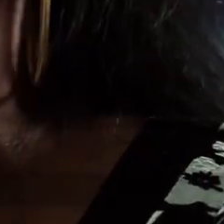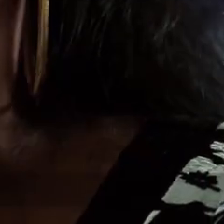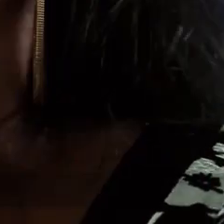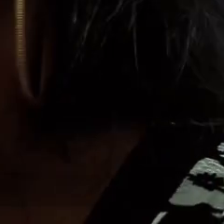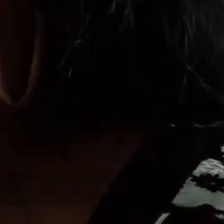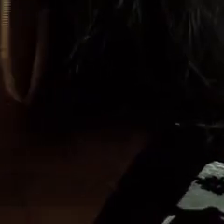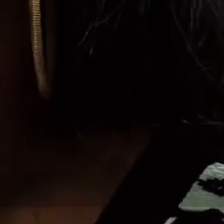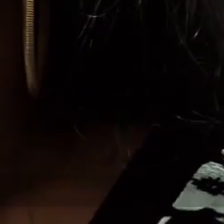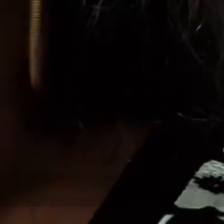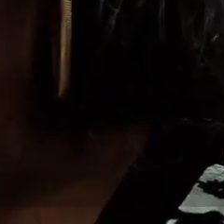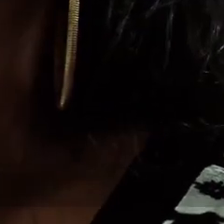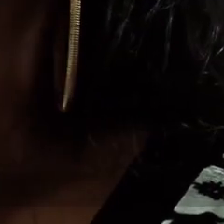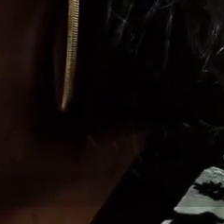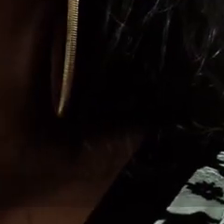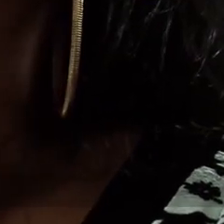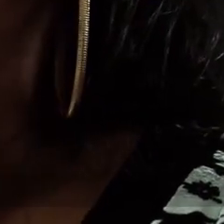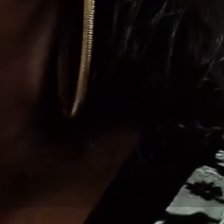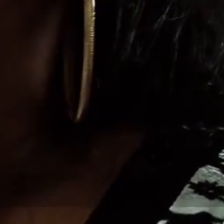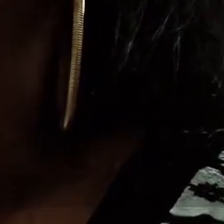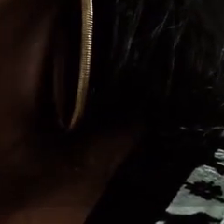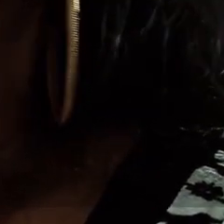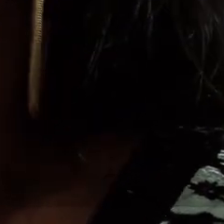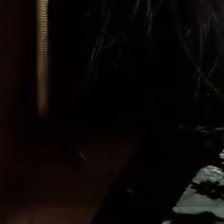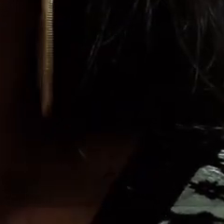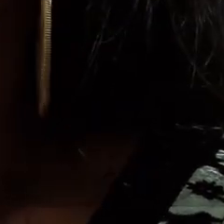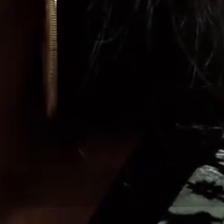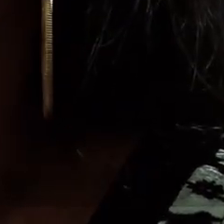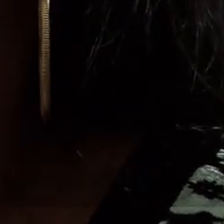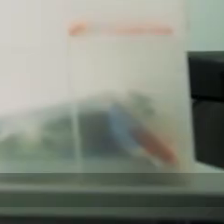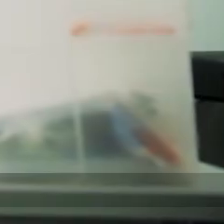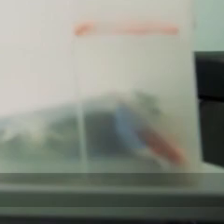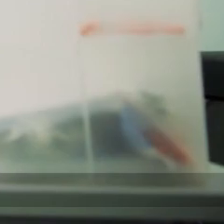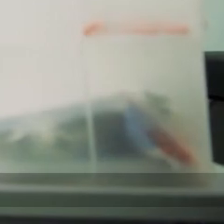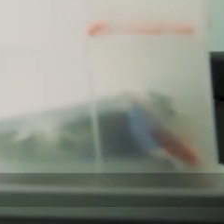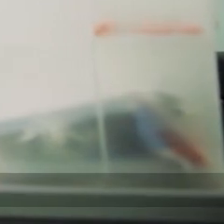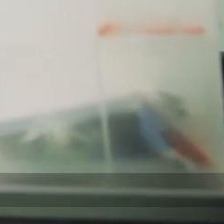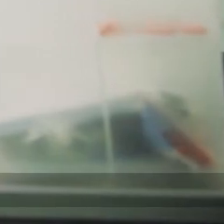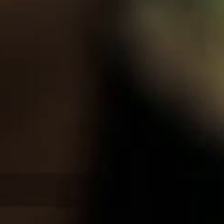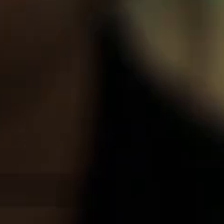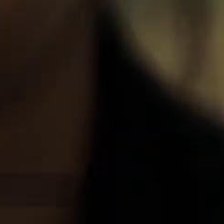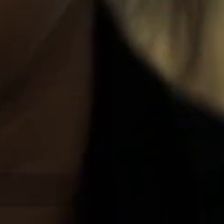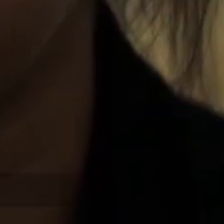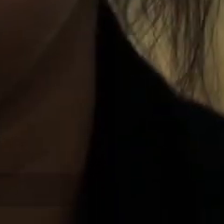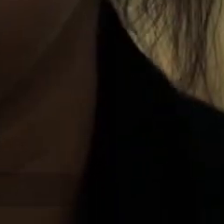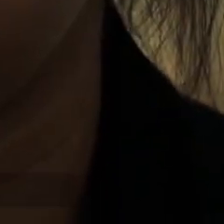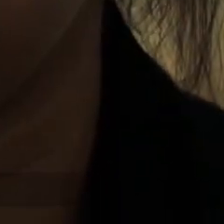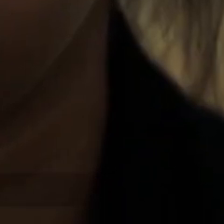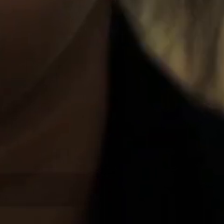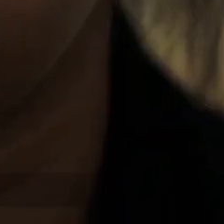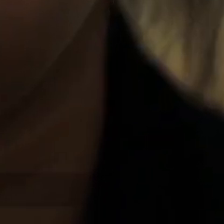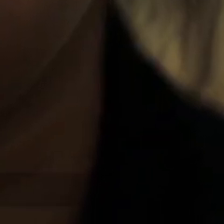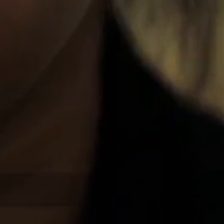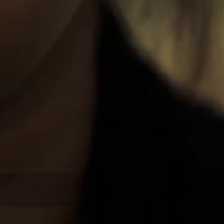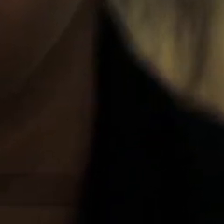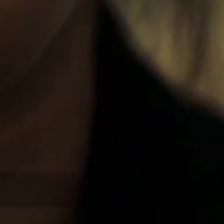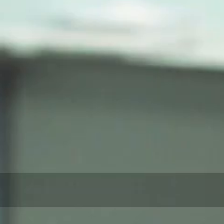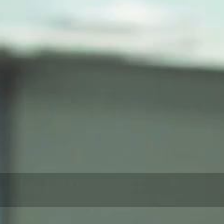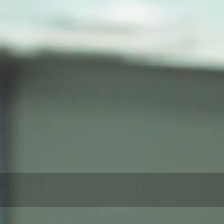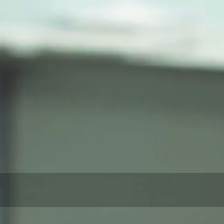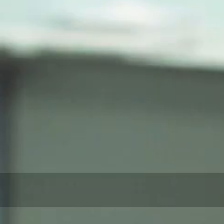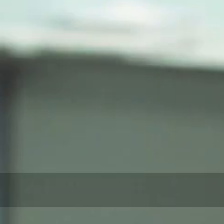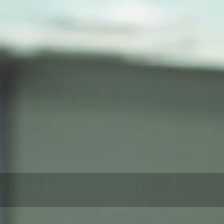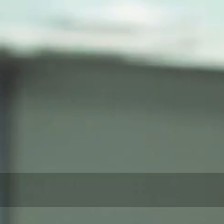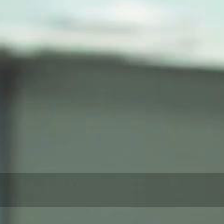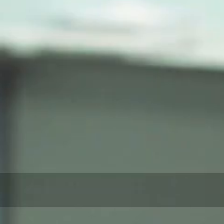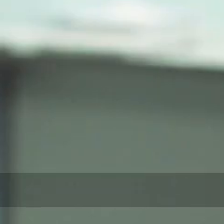Sair na rua As pessoas te olharam e estão usando máscara A notícia que a pessoa está com a tuberculose, ela é impactante